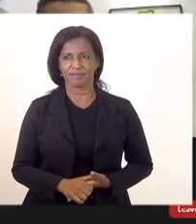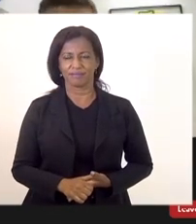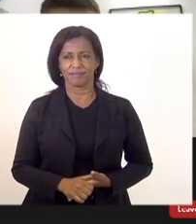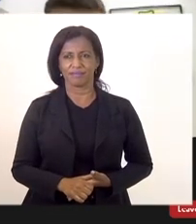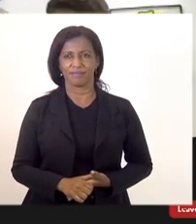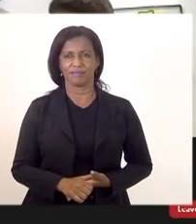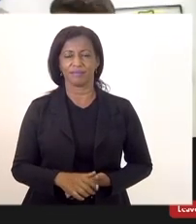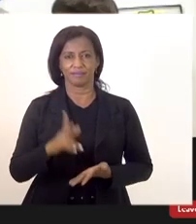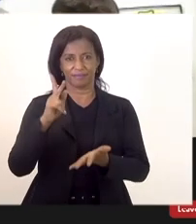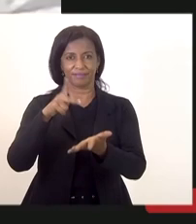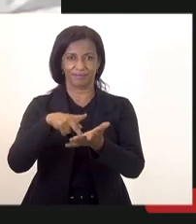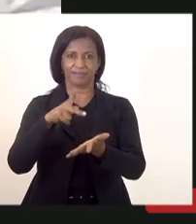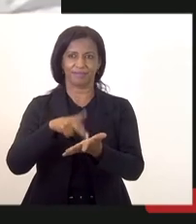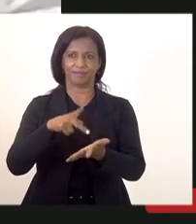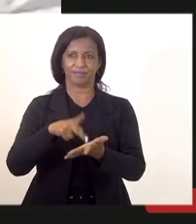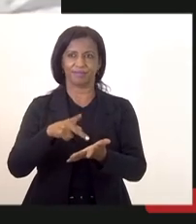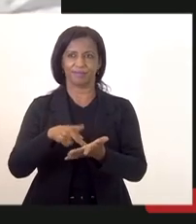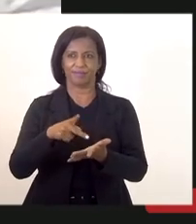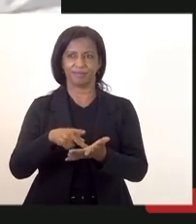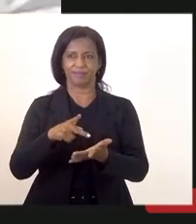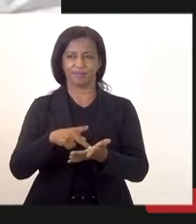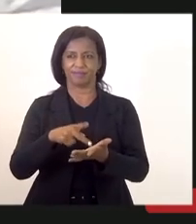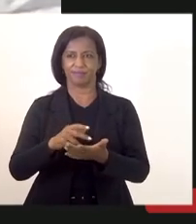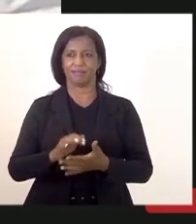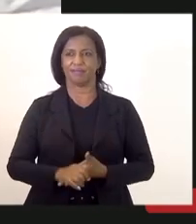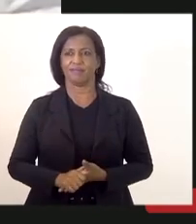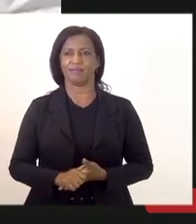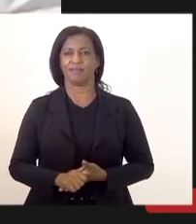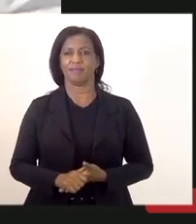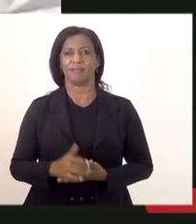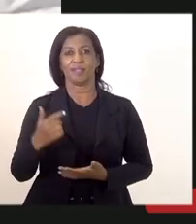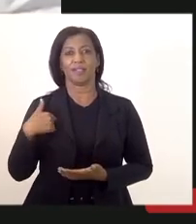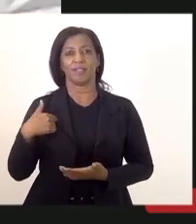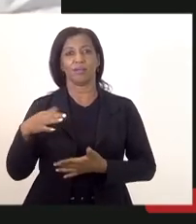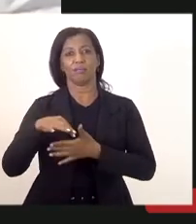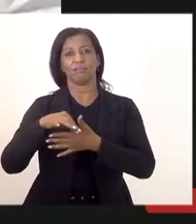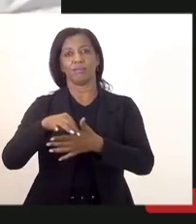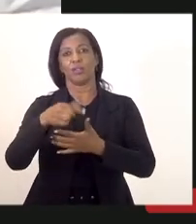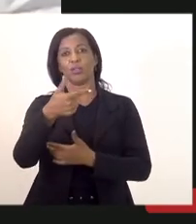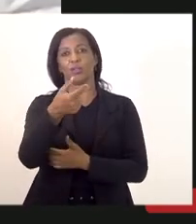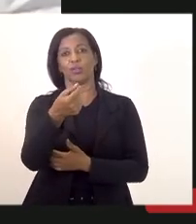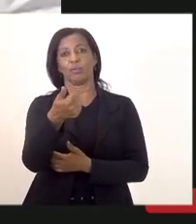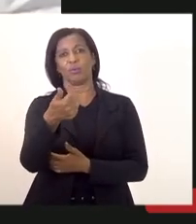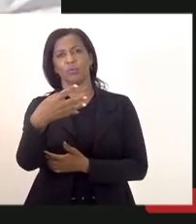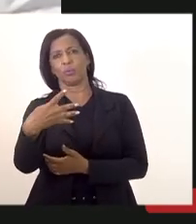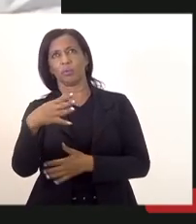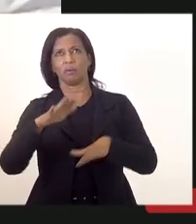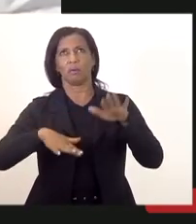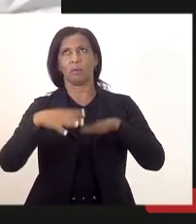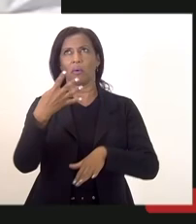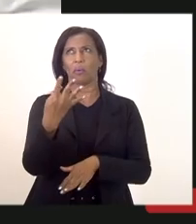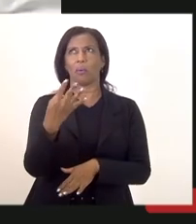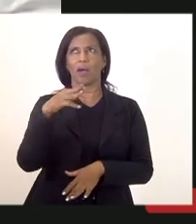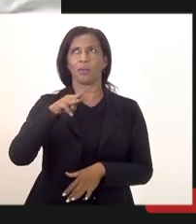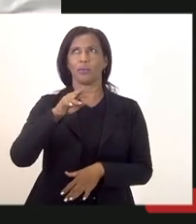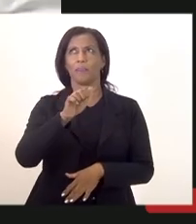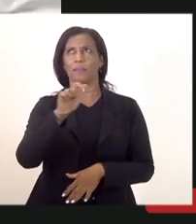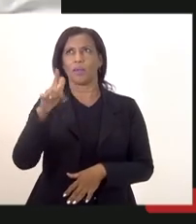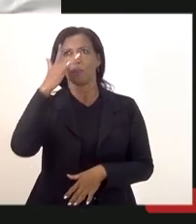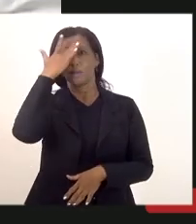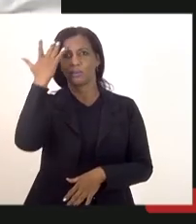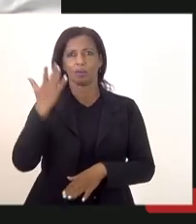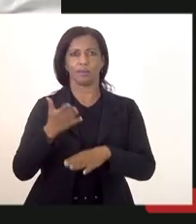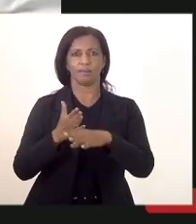verdade verdade eu tô representando aqui o pessoal de 2012 que são quase 4 mil cerca de 4 mil aprovados